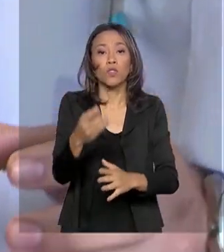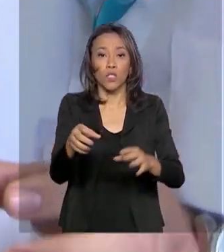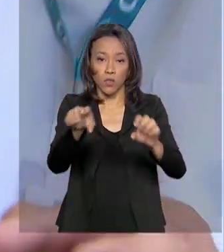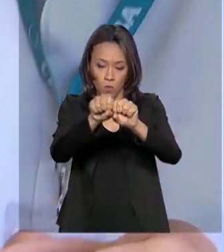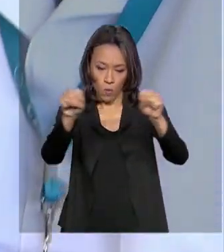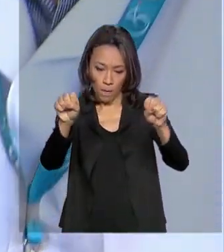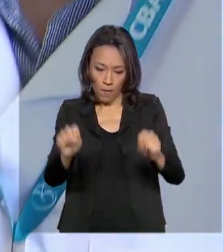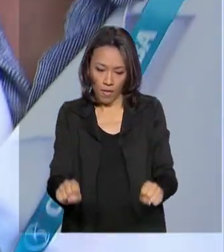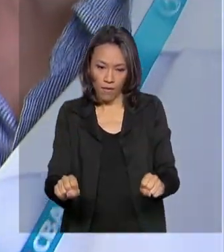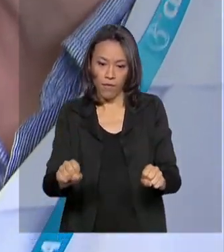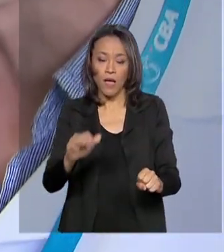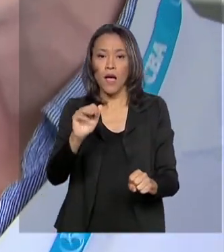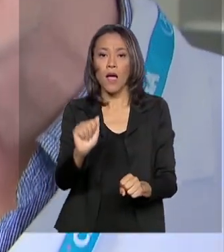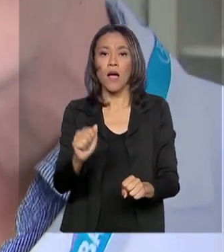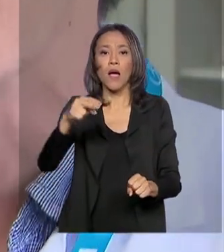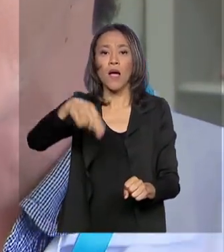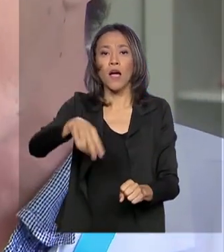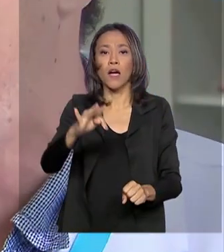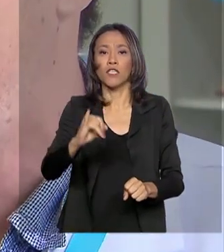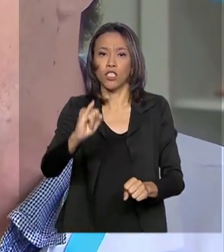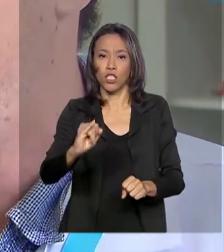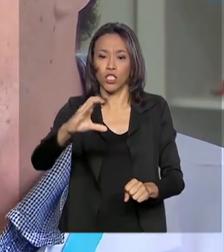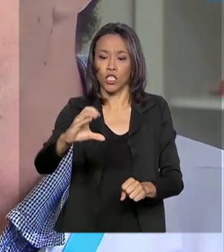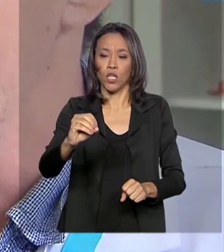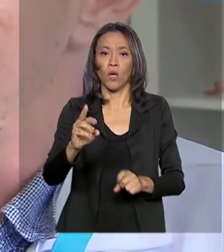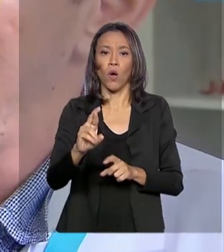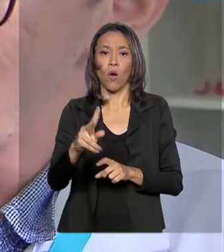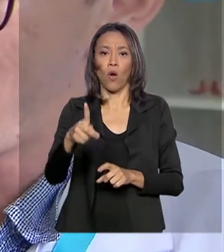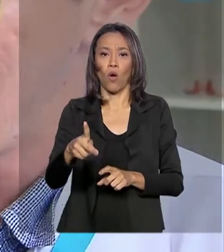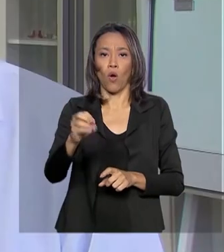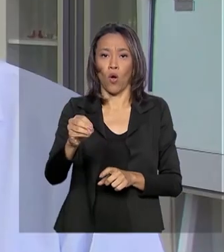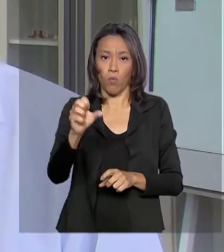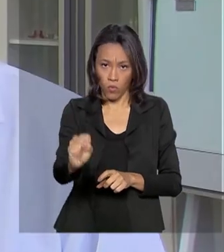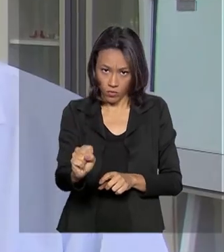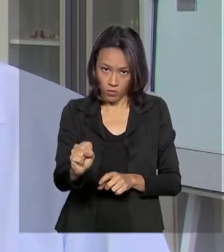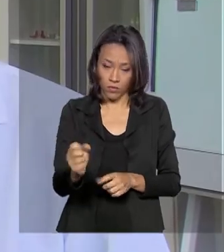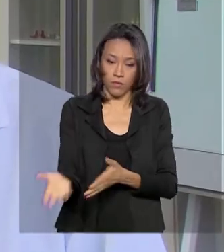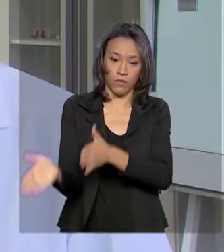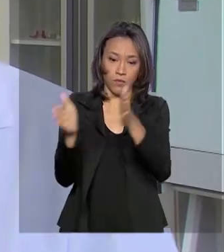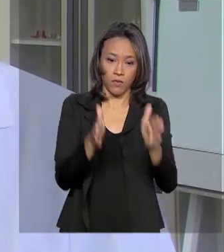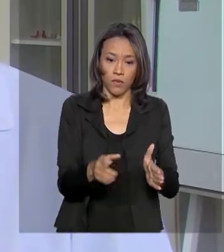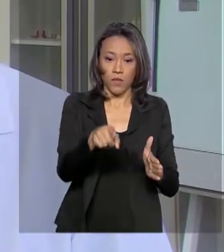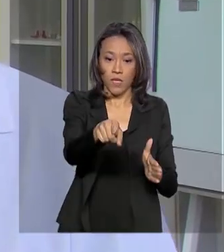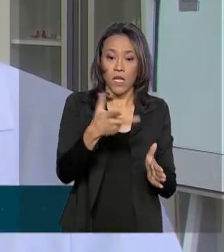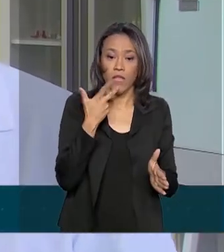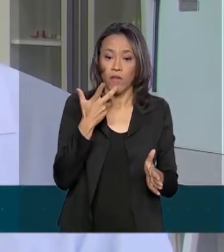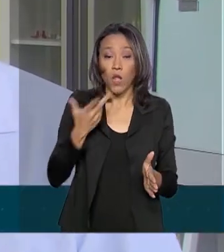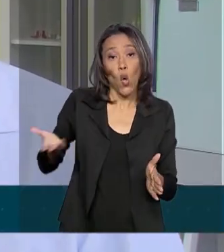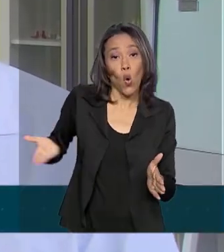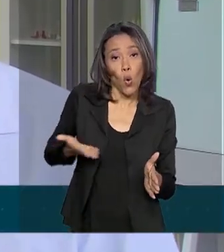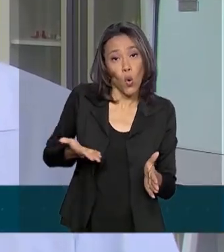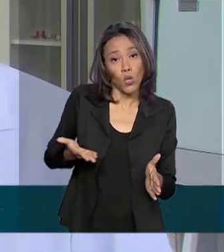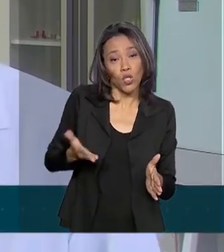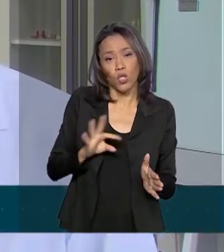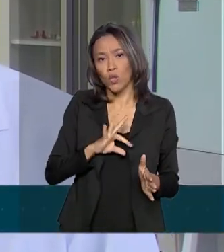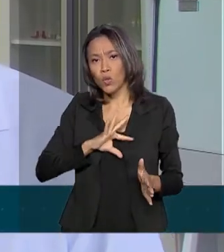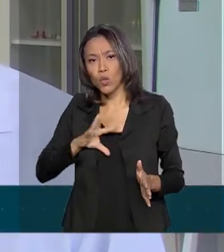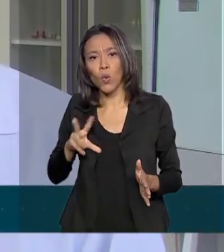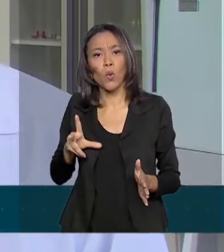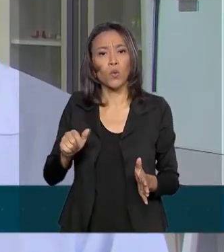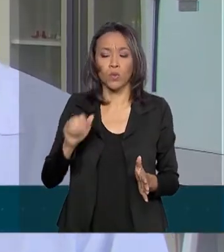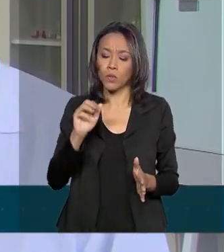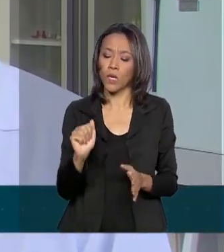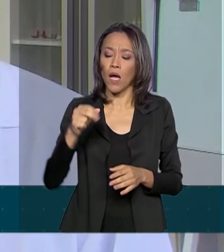anticorpos para a produção de kits de diagnóstico. Hoje, todos os anticorpos que são utilizados em kits de